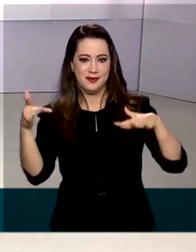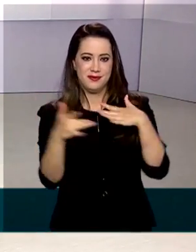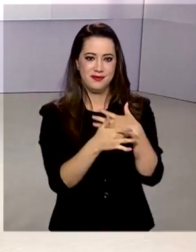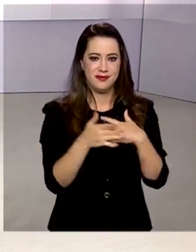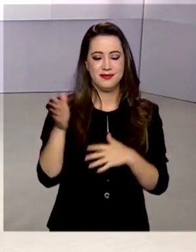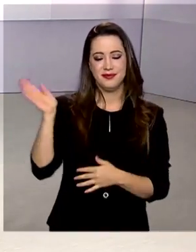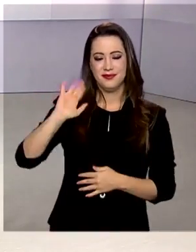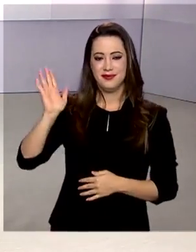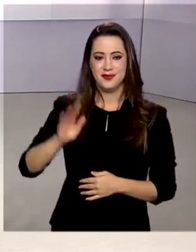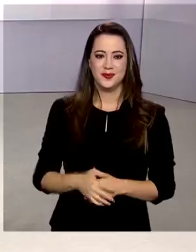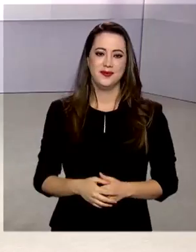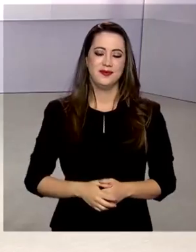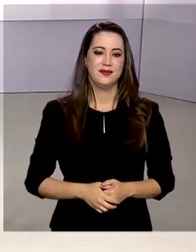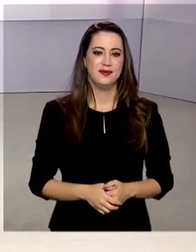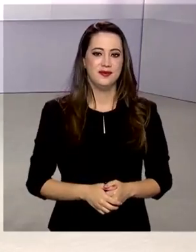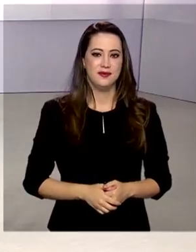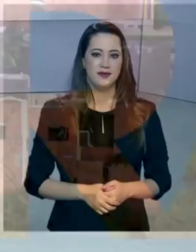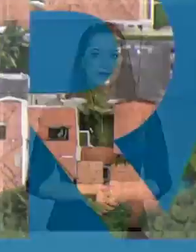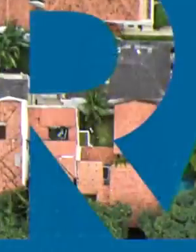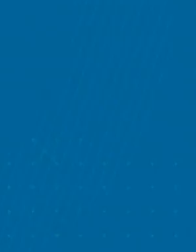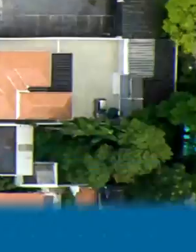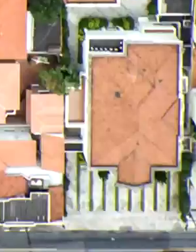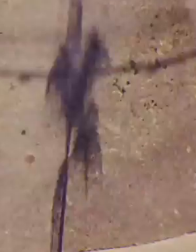sociais. Até a próxima edição. Tchau!